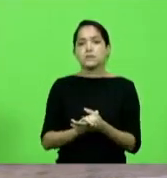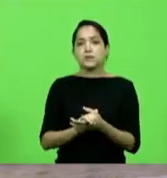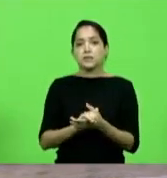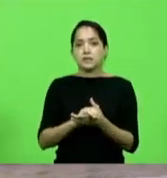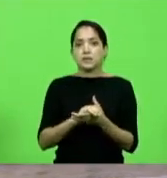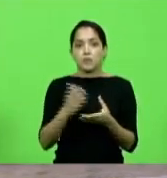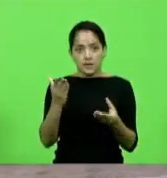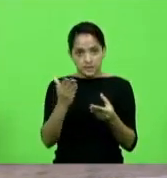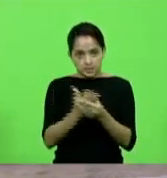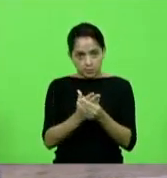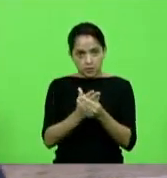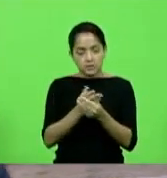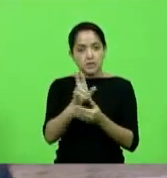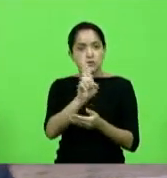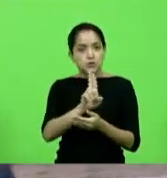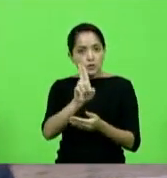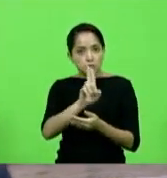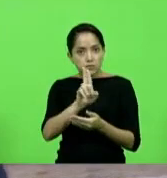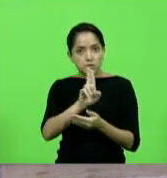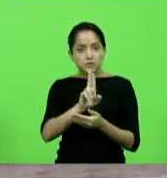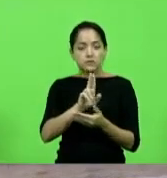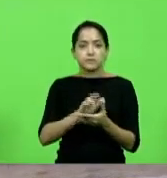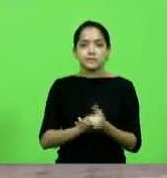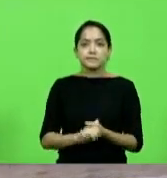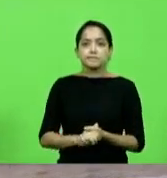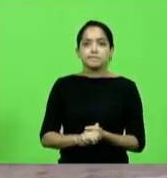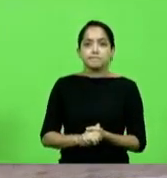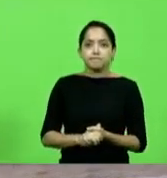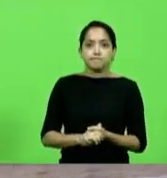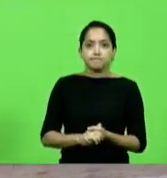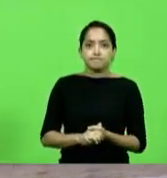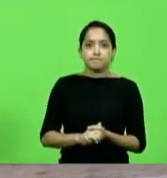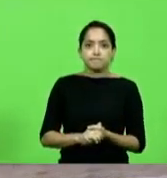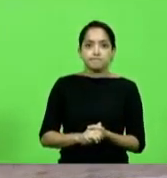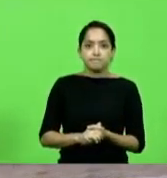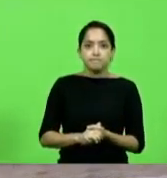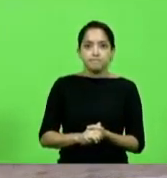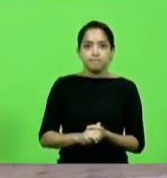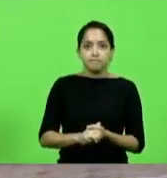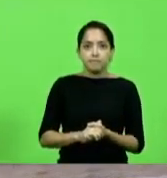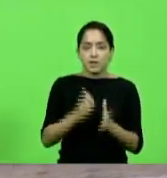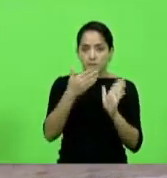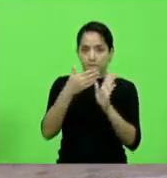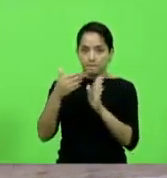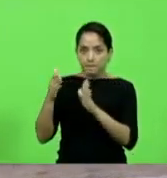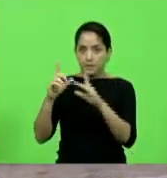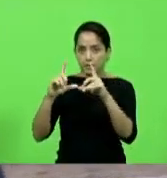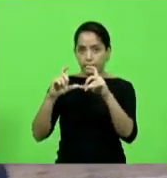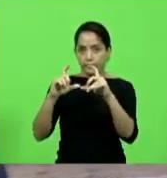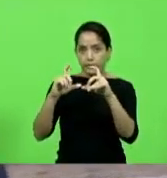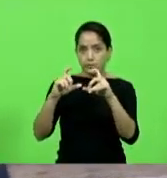que eu usei como papel higiênico. Bom, pode passar a primeira imagem, por favor.